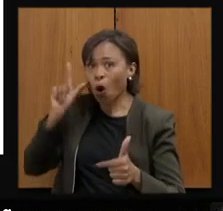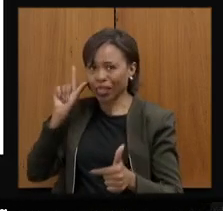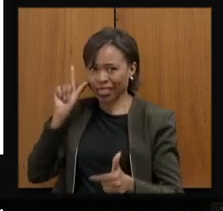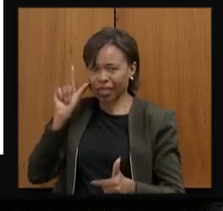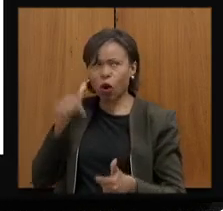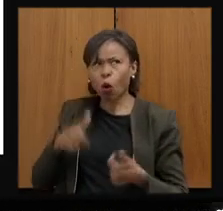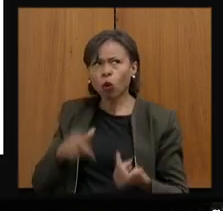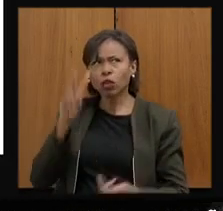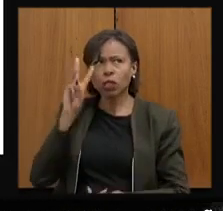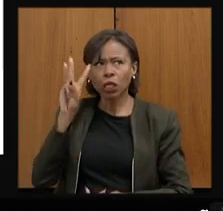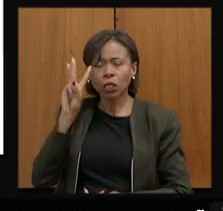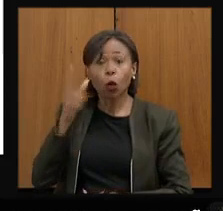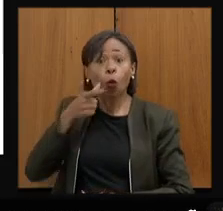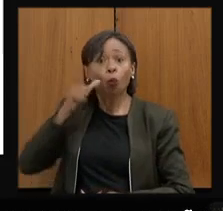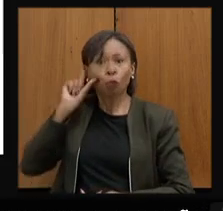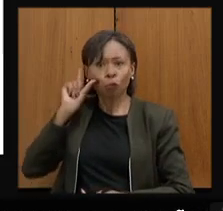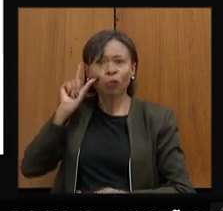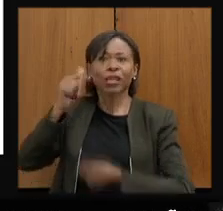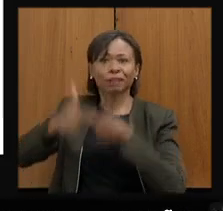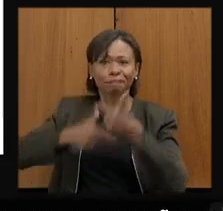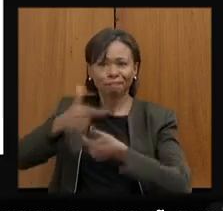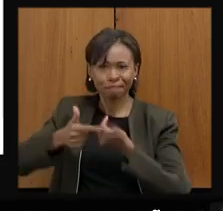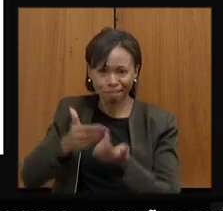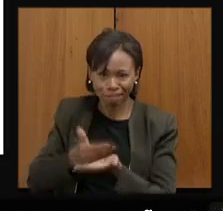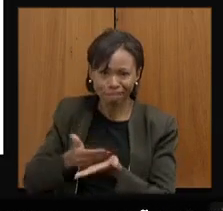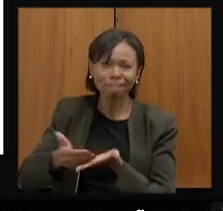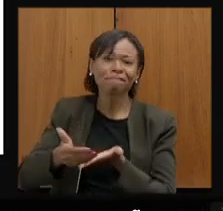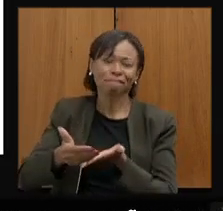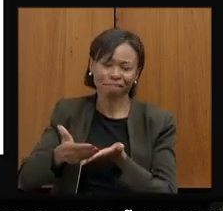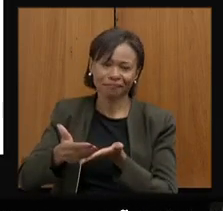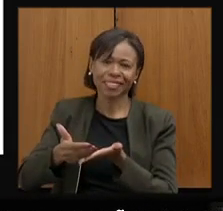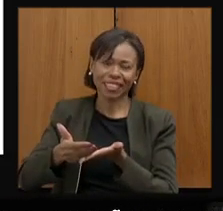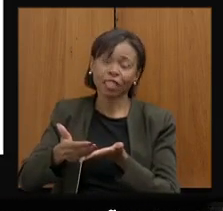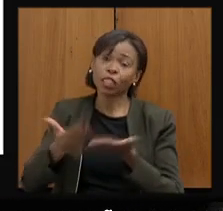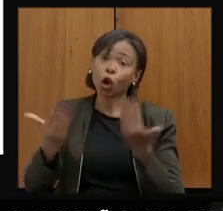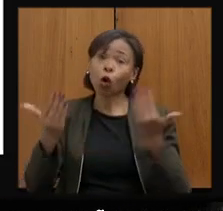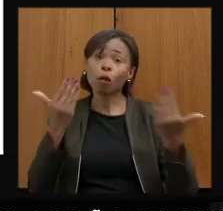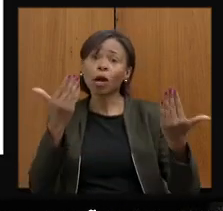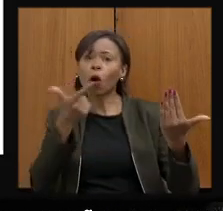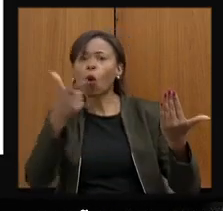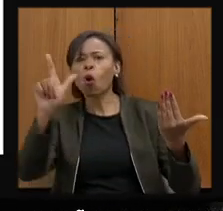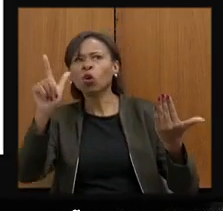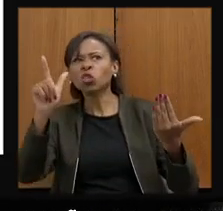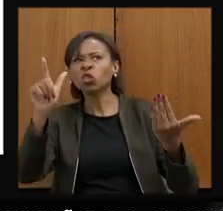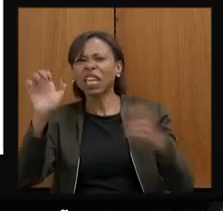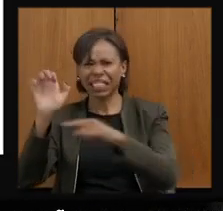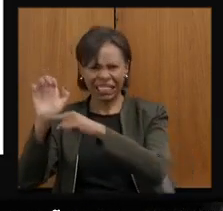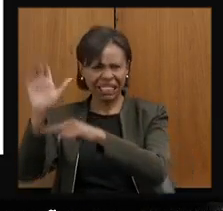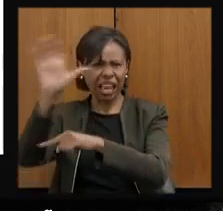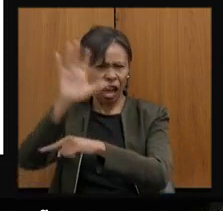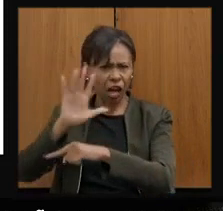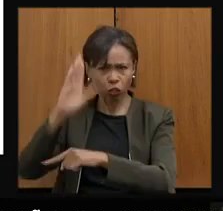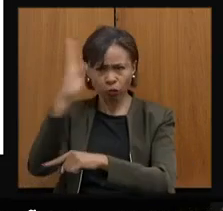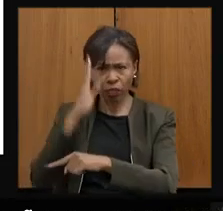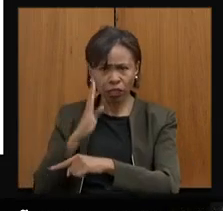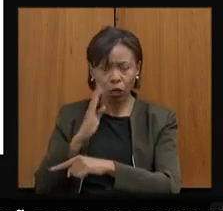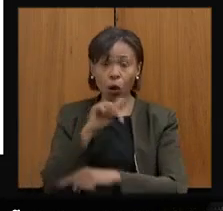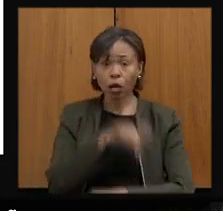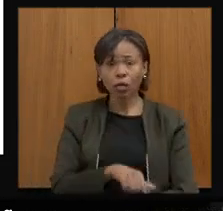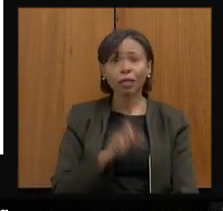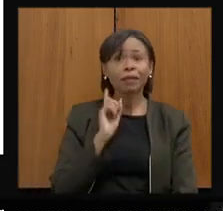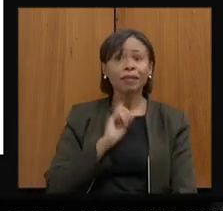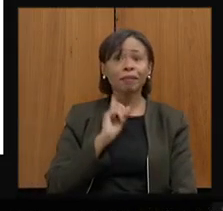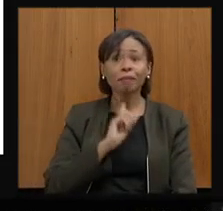é terça, ontem iniciaram as atividades. Então, comparativamente ao resto do Brasil, posso dizer a vocês que nós estamos bem